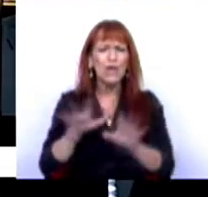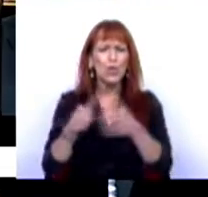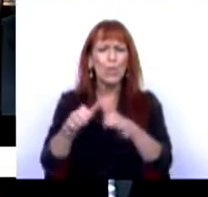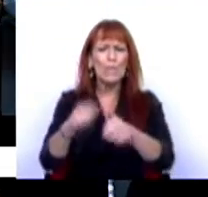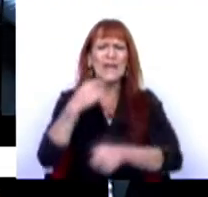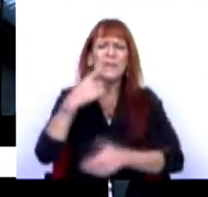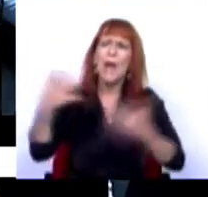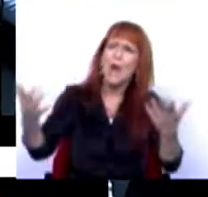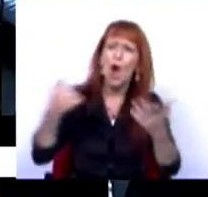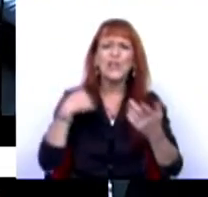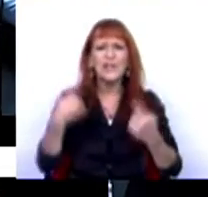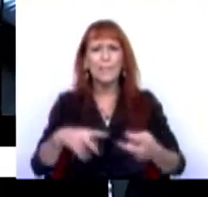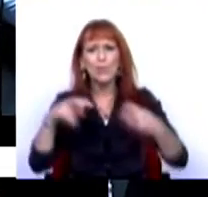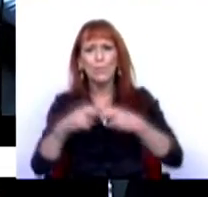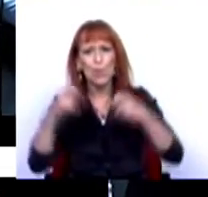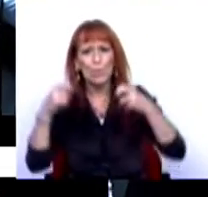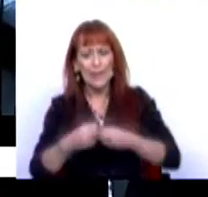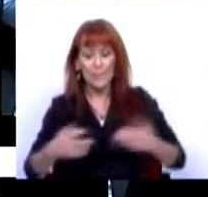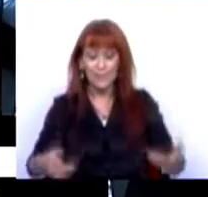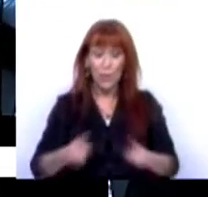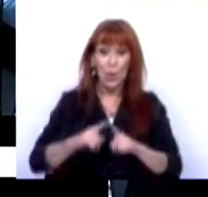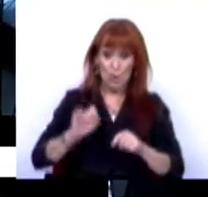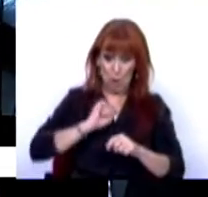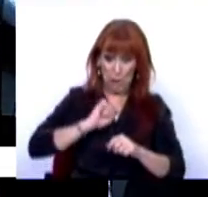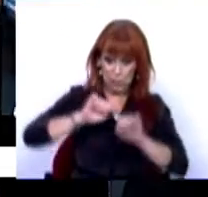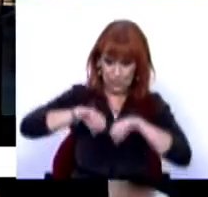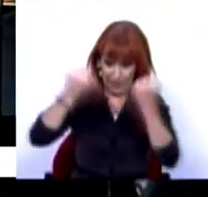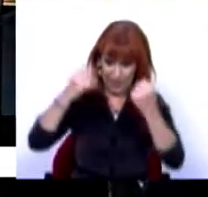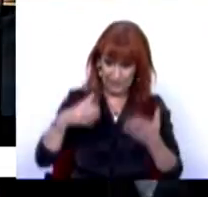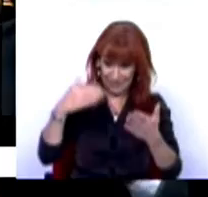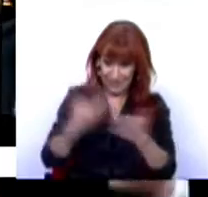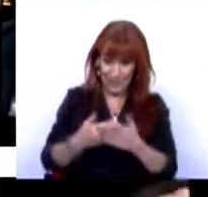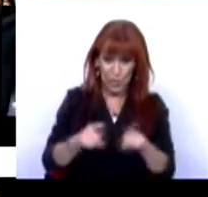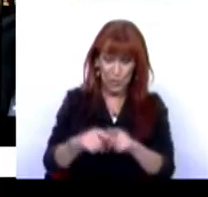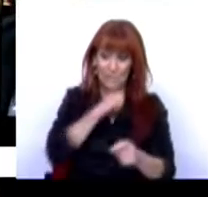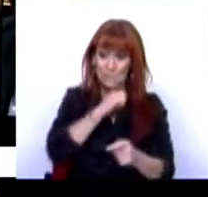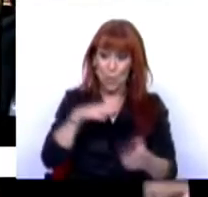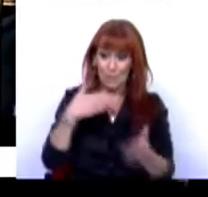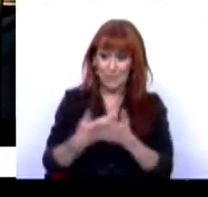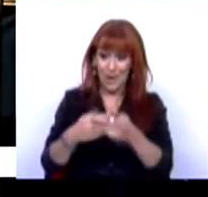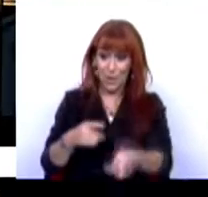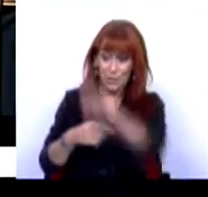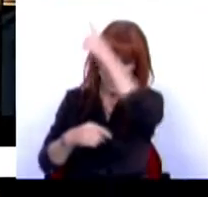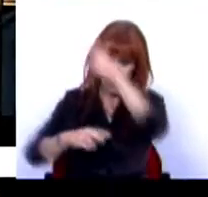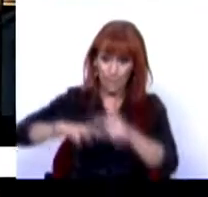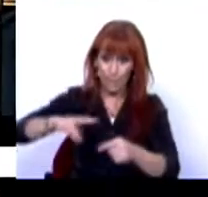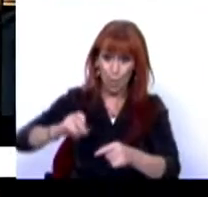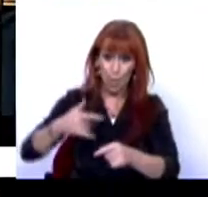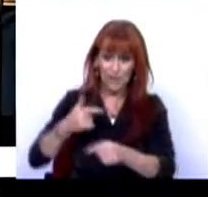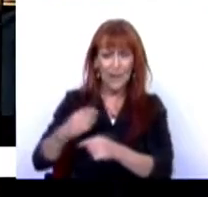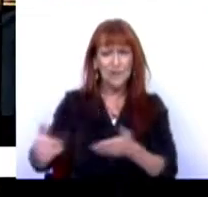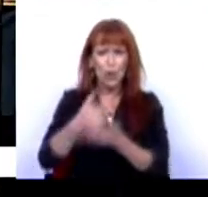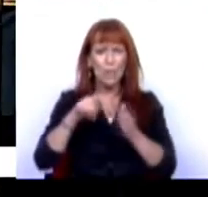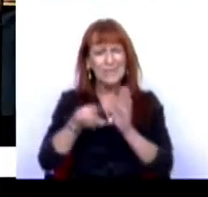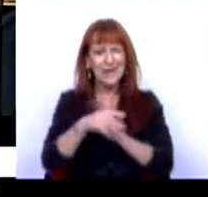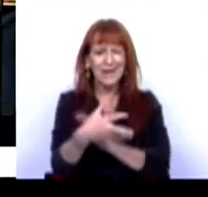Parlamentar. Bem, nós temos aqui um problema. Como foi o nosso partido que deu aquelas licenças lá para Boticas e Montalegre, nós vamos recuperar